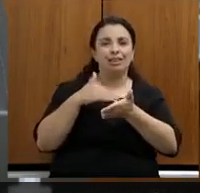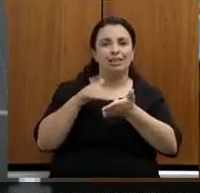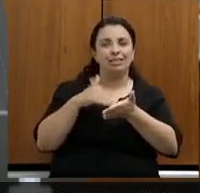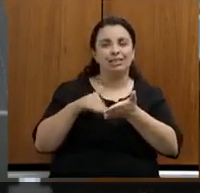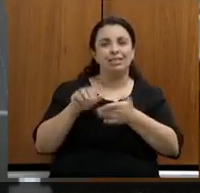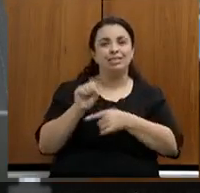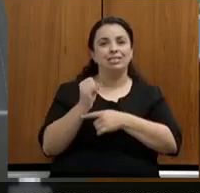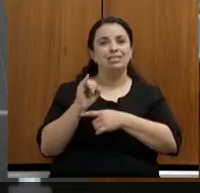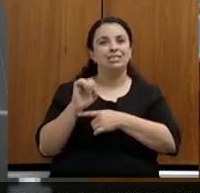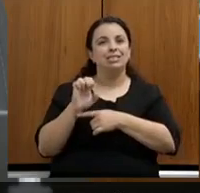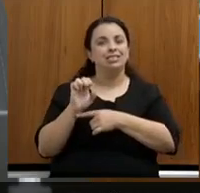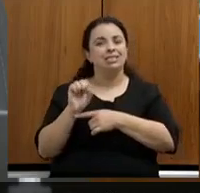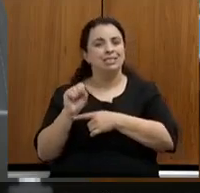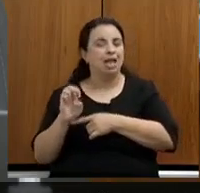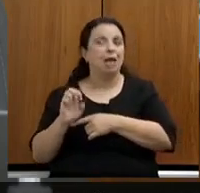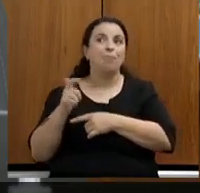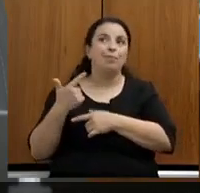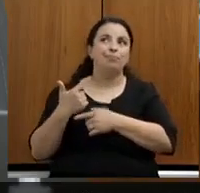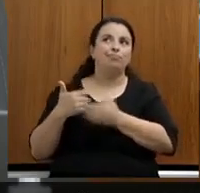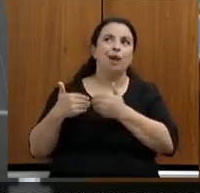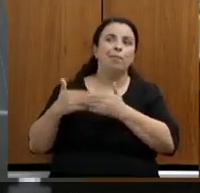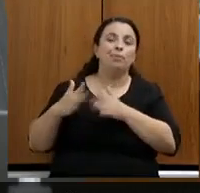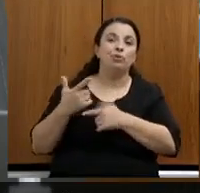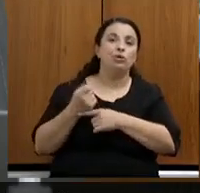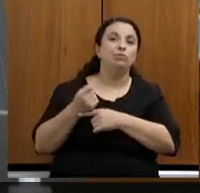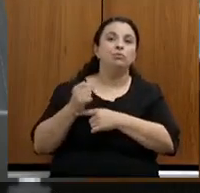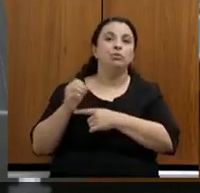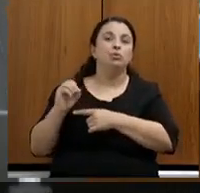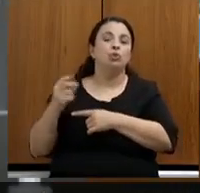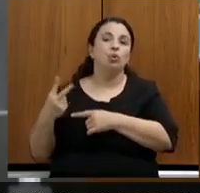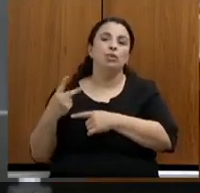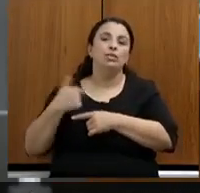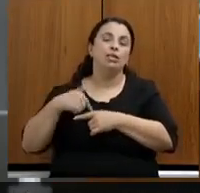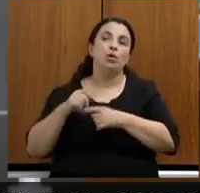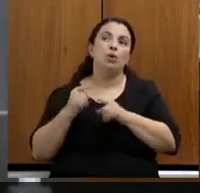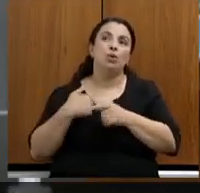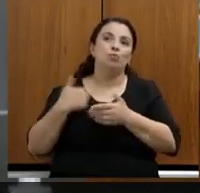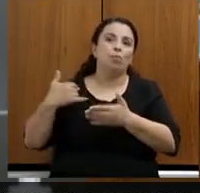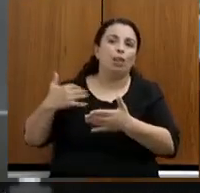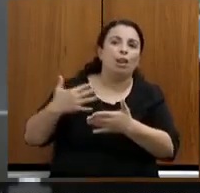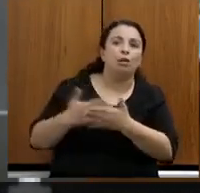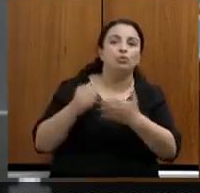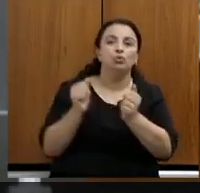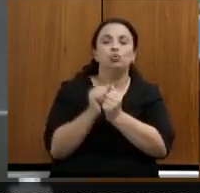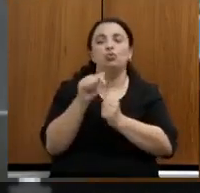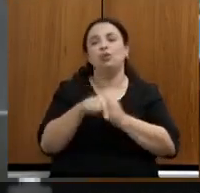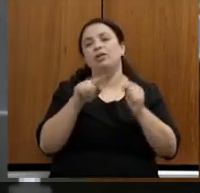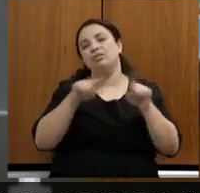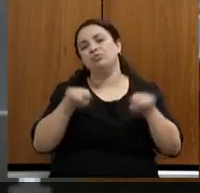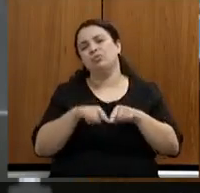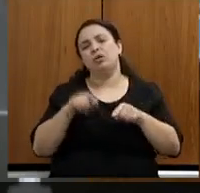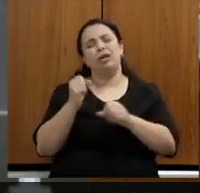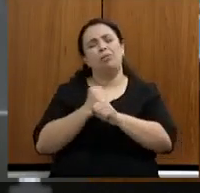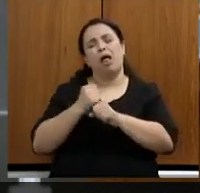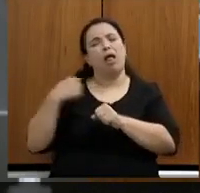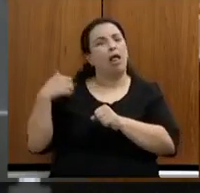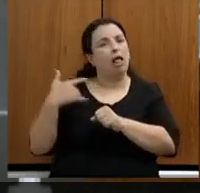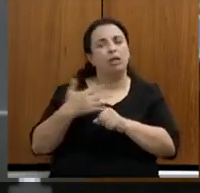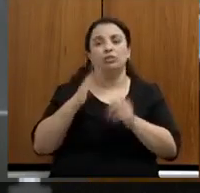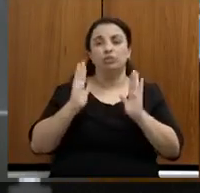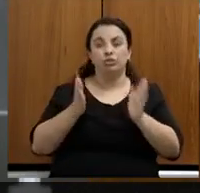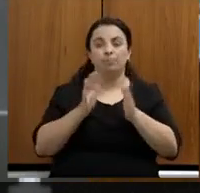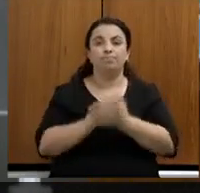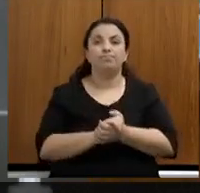então tem uma história junto com todos esses servidores. Bem, em que ponto, deputada, nós estamos hoje do processo de negociação de